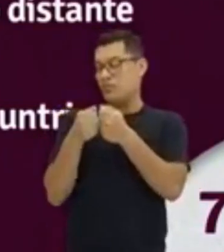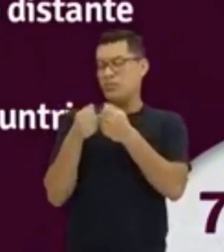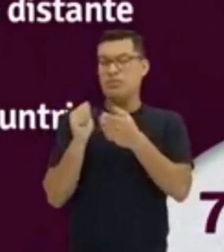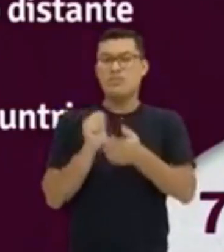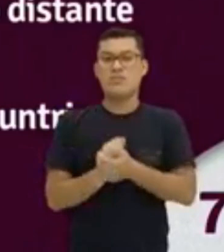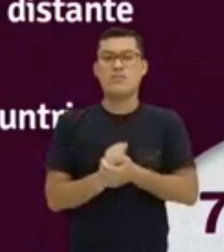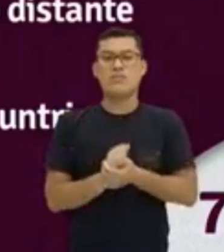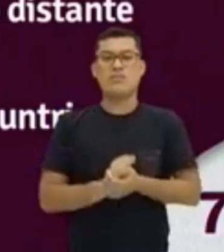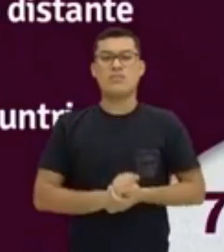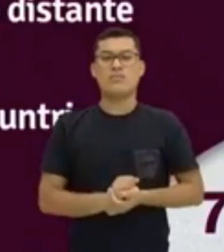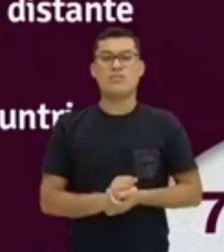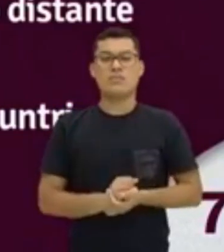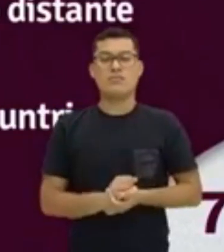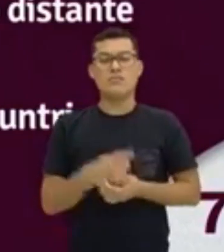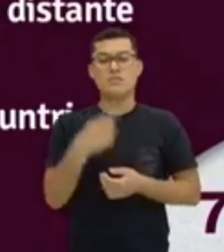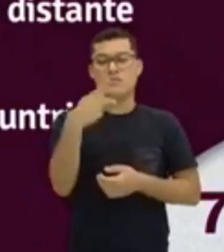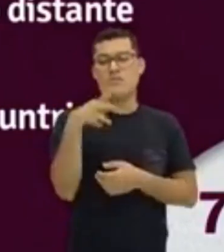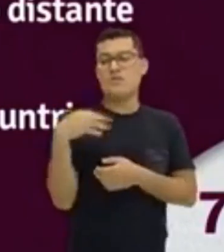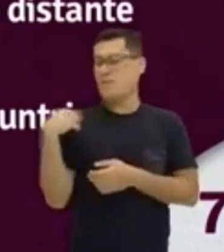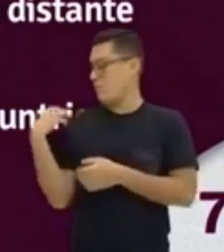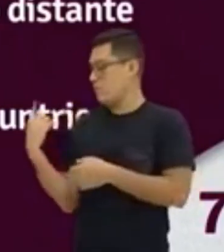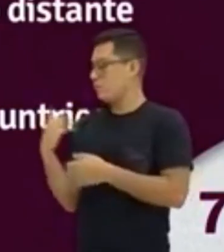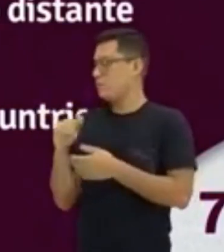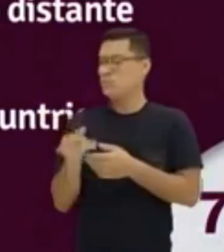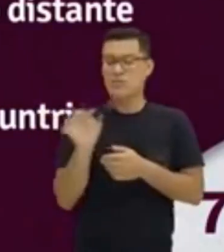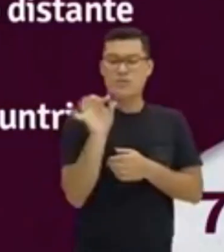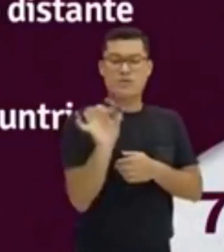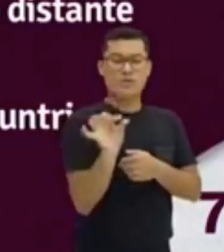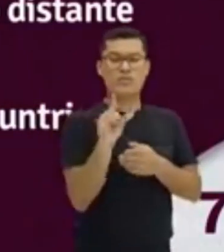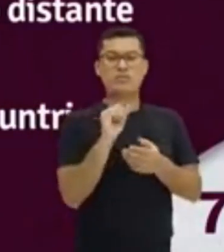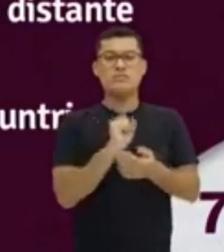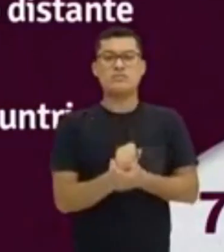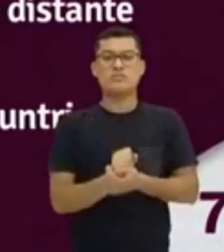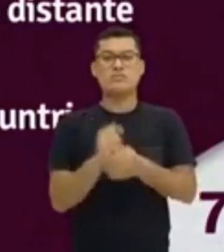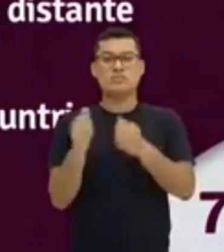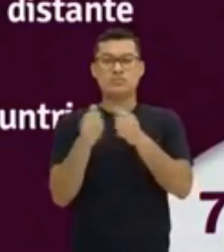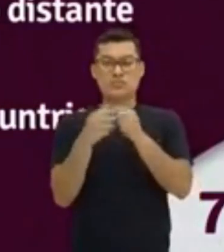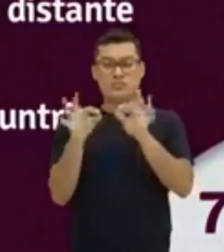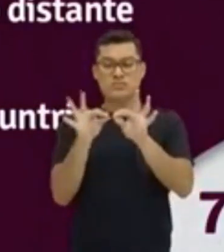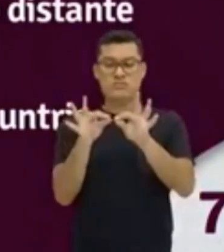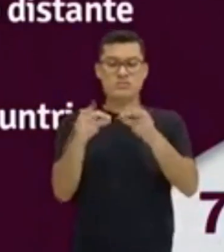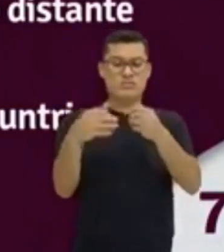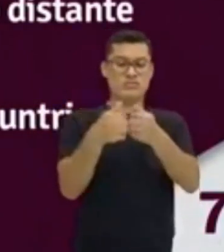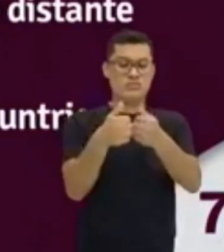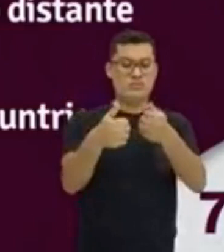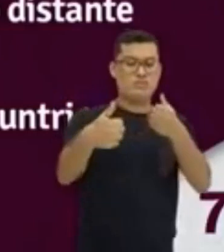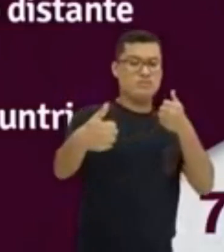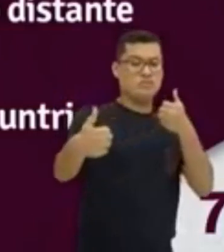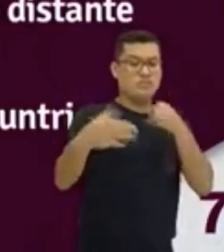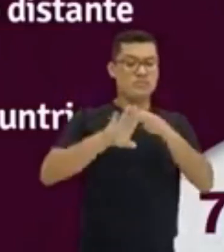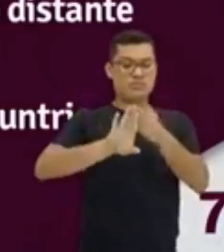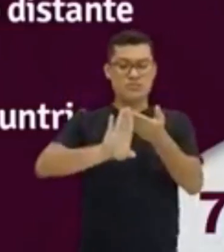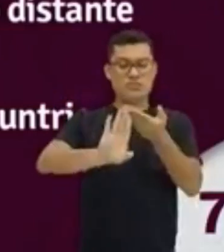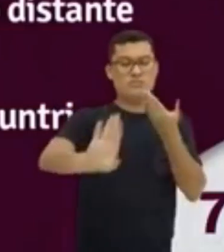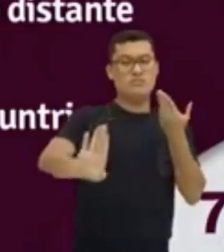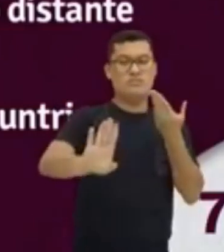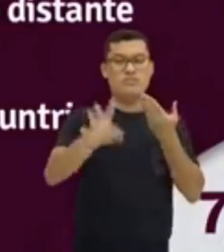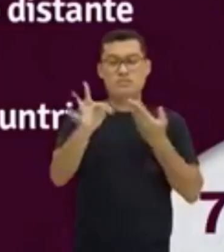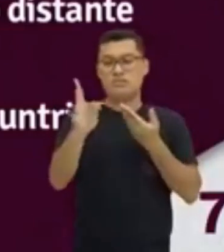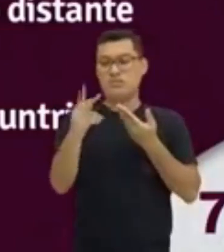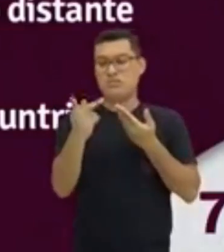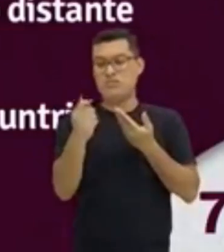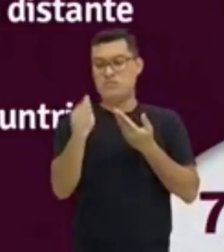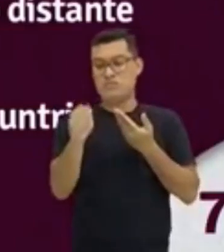Você usa this, está do teu lado. E se tiver um pouquinho mais distante? Aí você vai usar o that, tá?